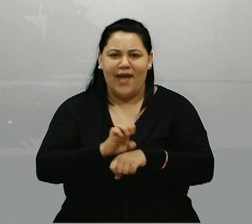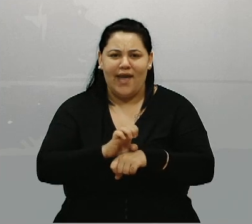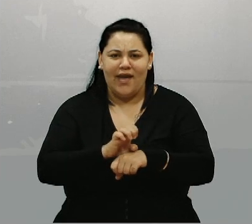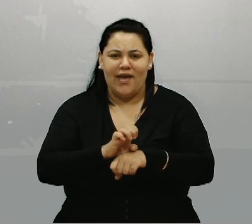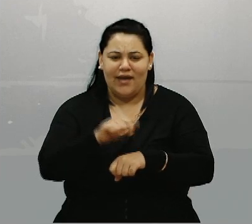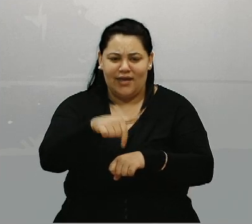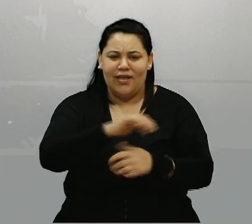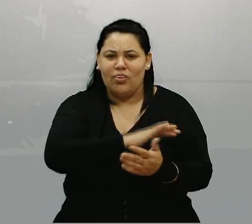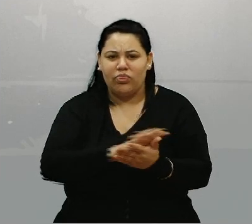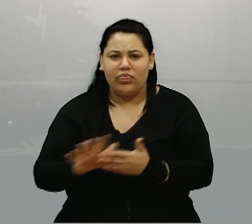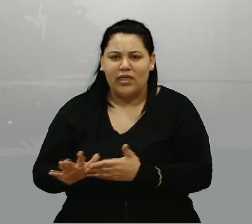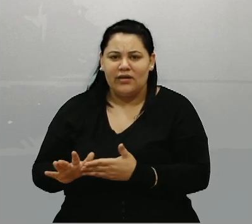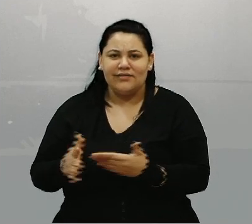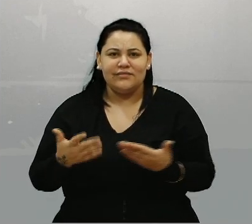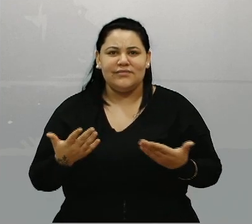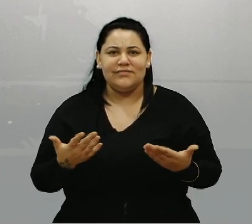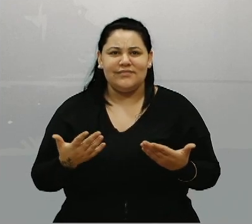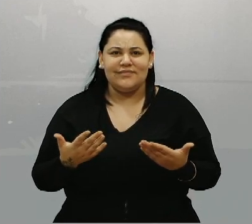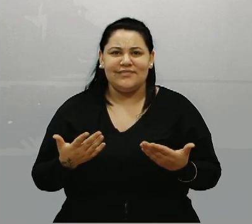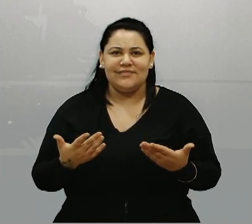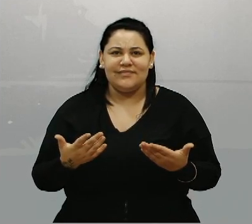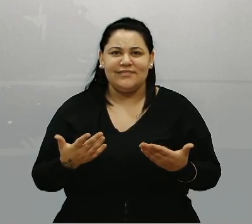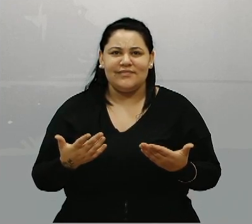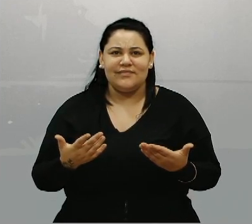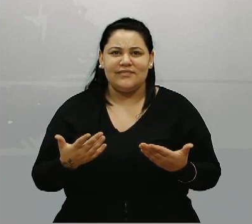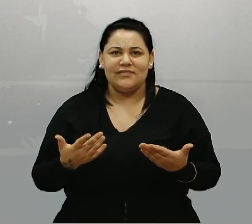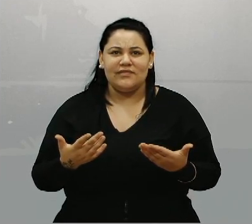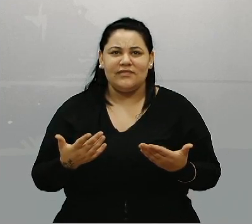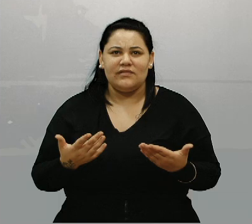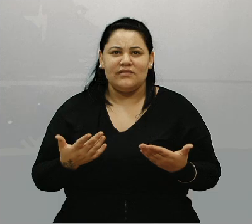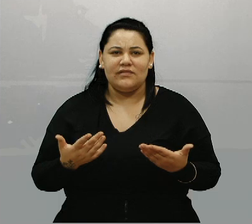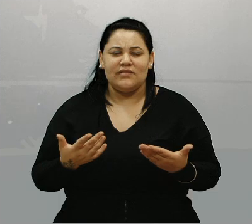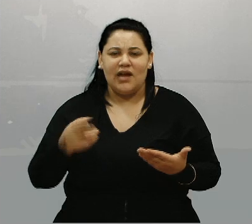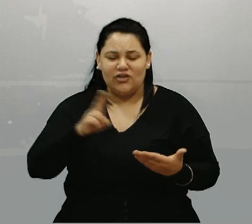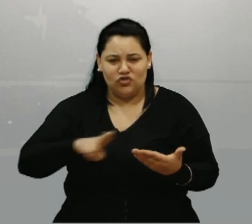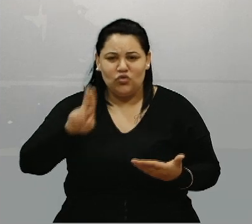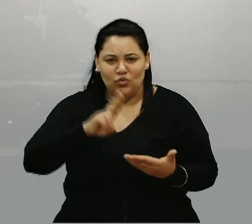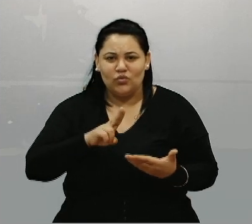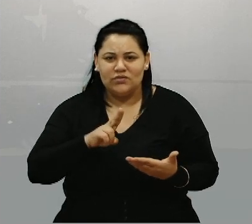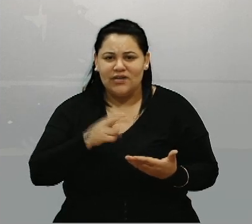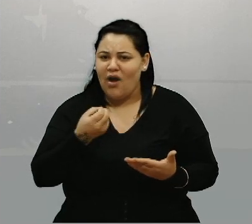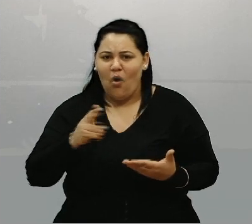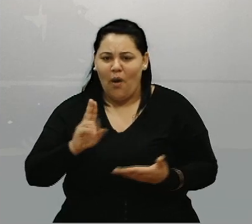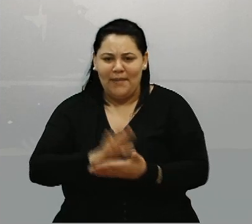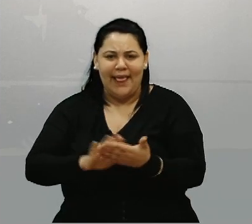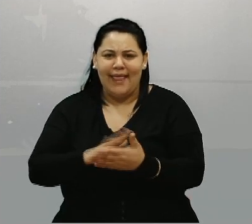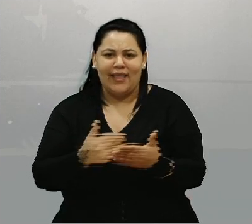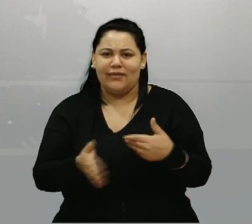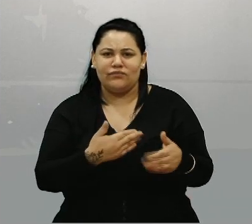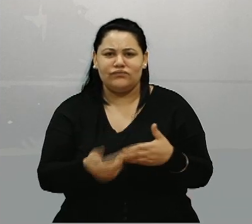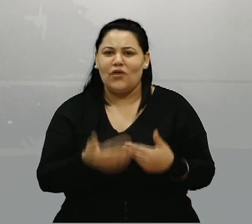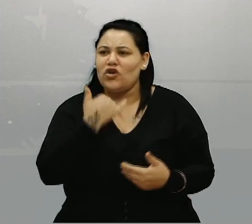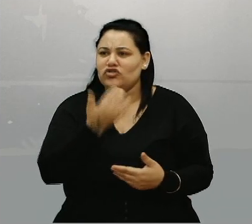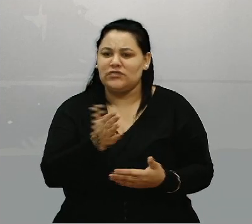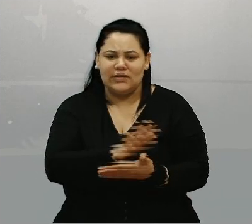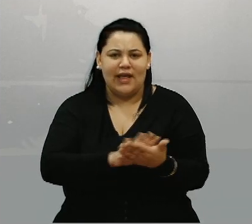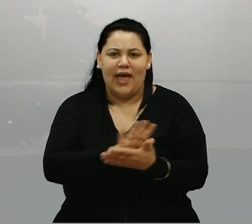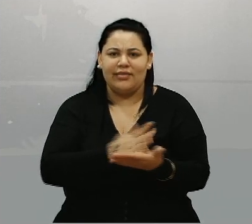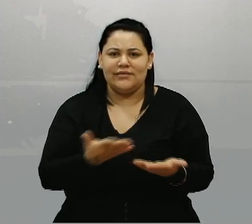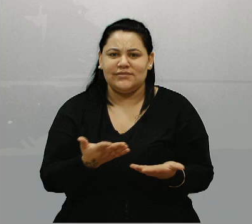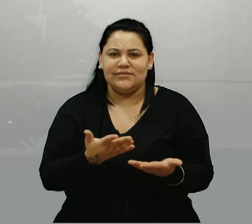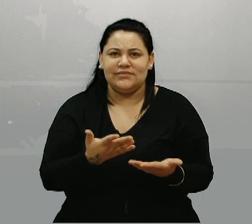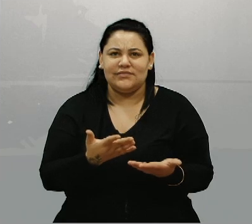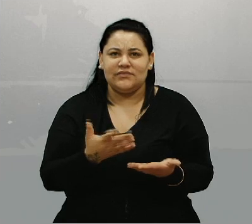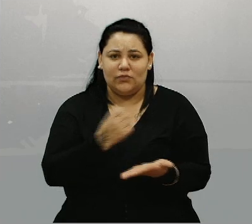estado de calamidade serve para alguma coisa ou para nada? Porque se serve para alguma coisa, vamos contratar